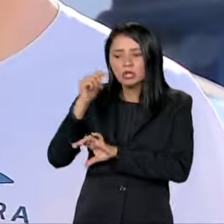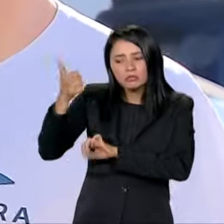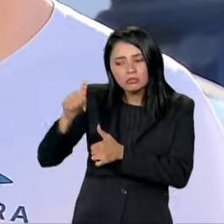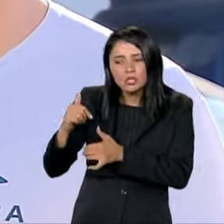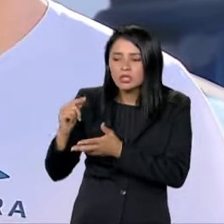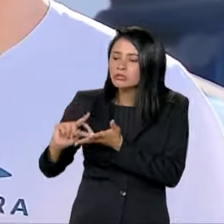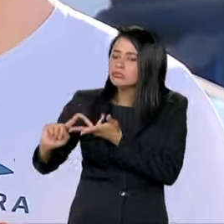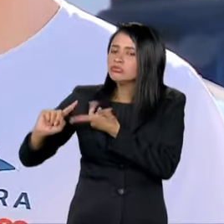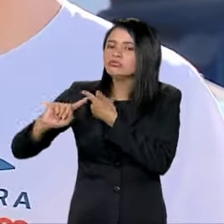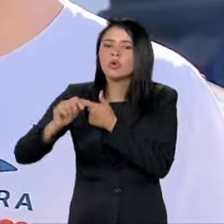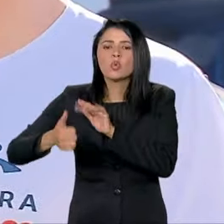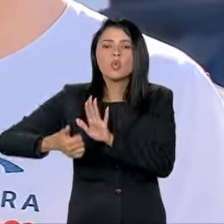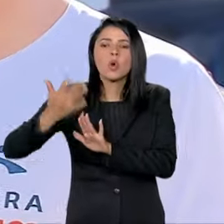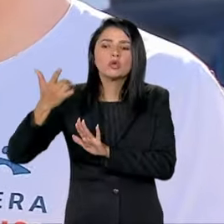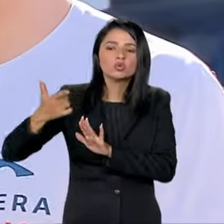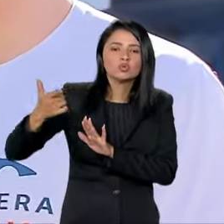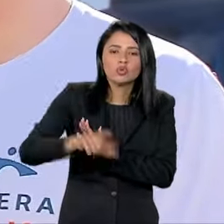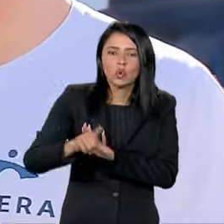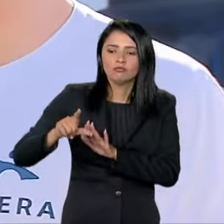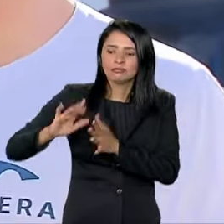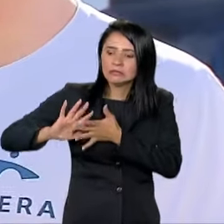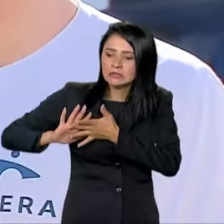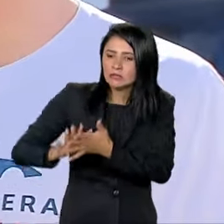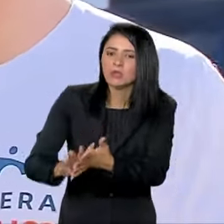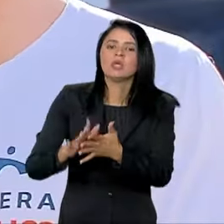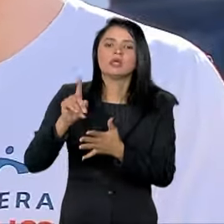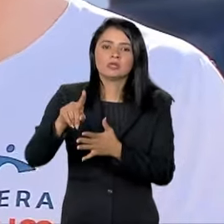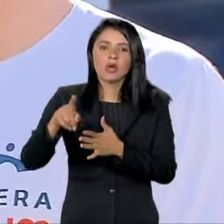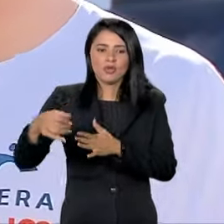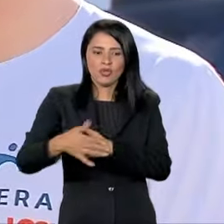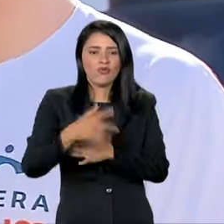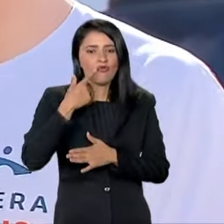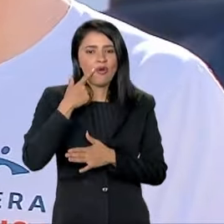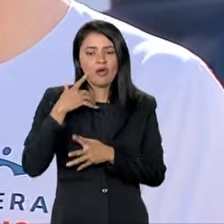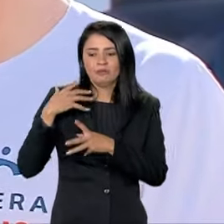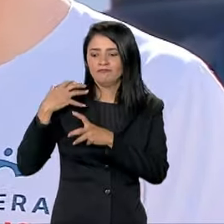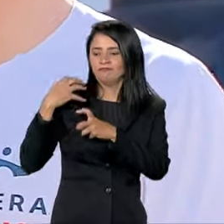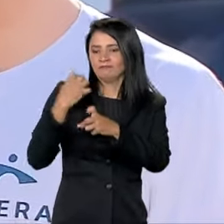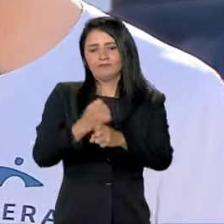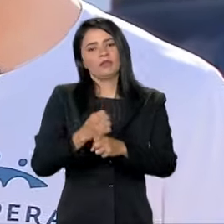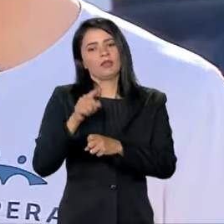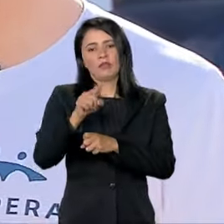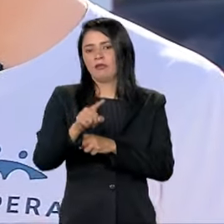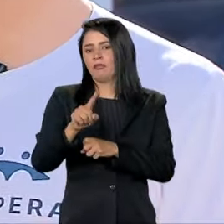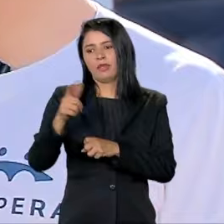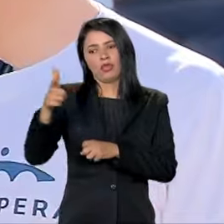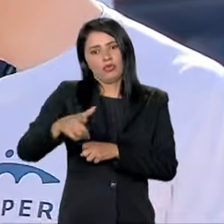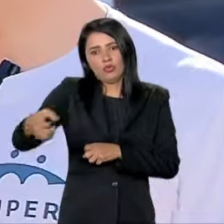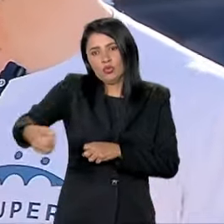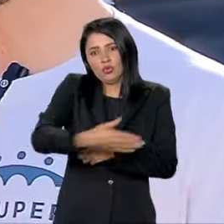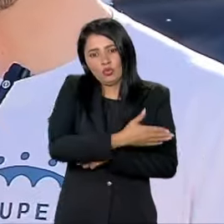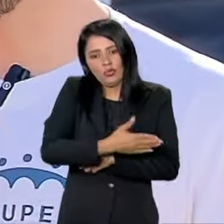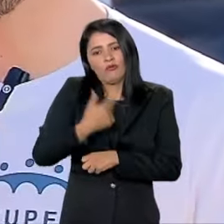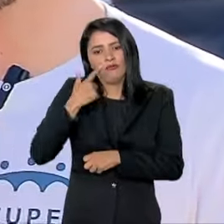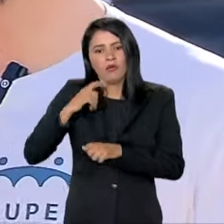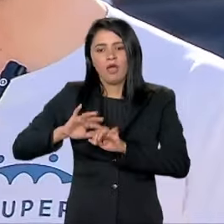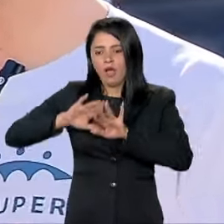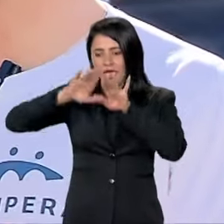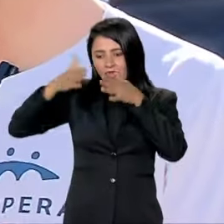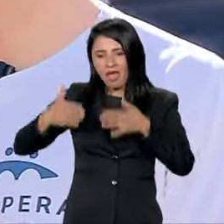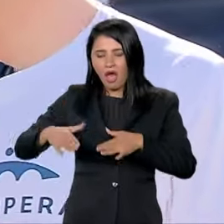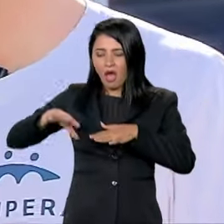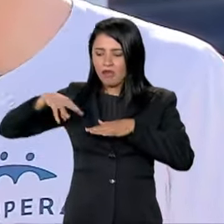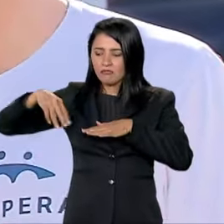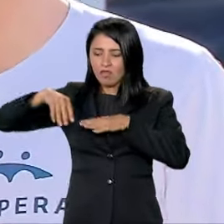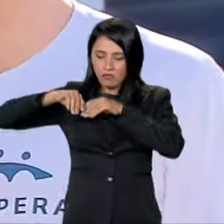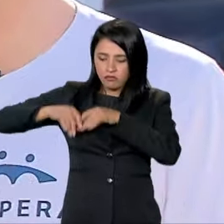destruição após esse novo desastre porque ainda nós tivemos a soma de um fenômeno que para nós é novo, que é a questão dos deslizamentos. Então,